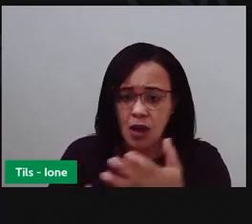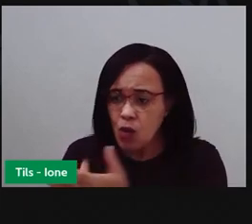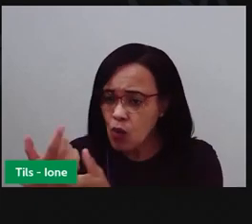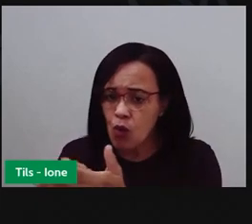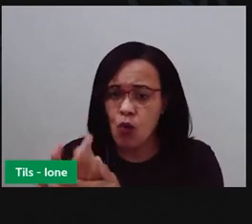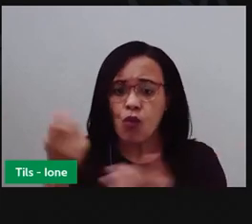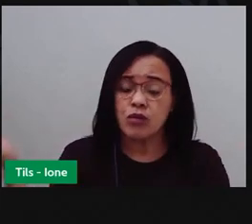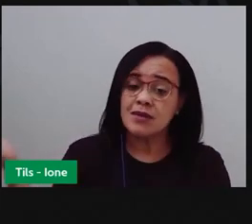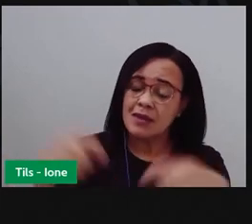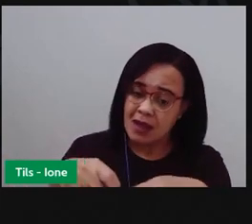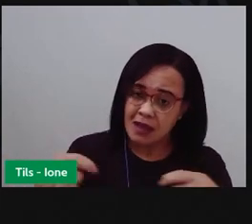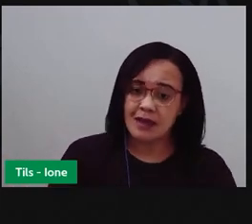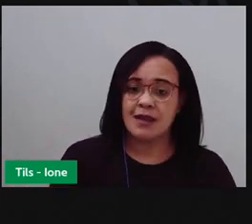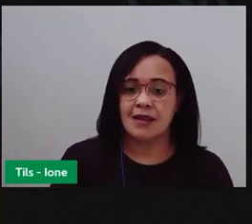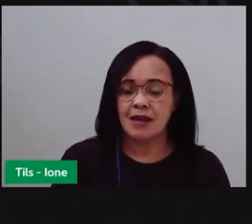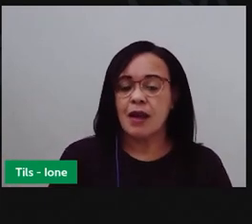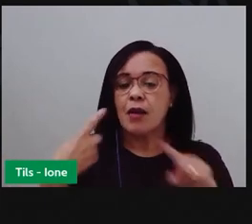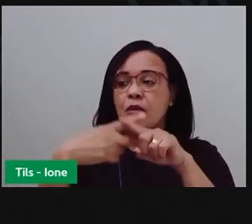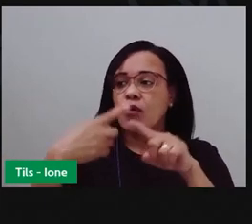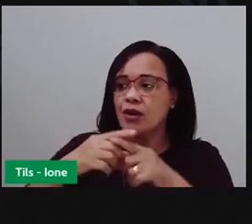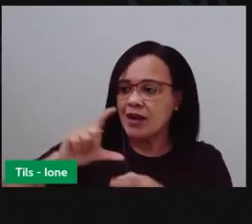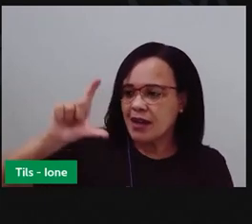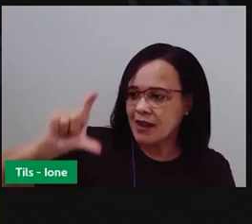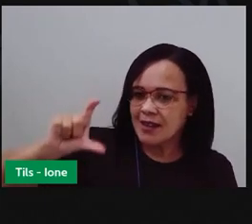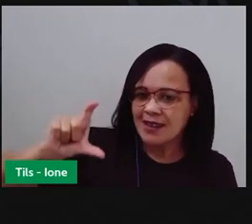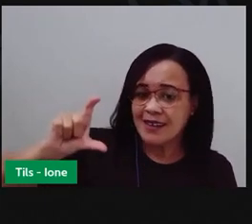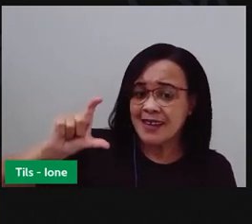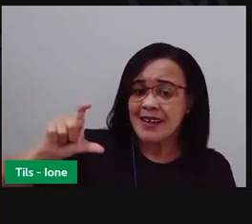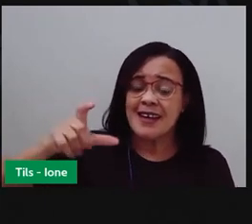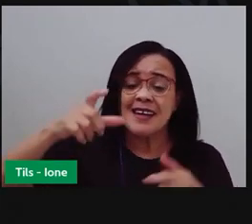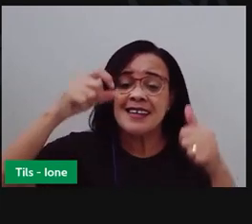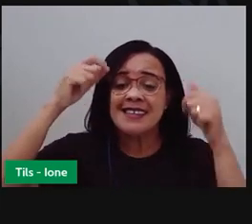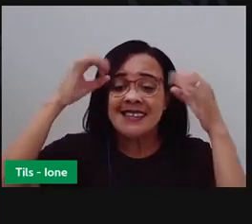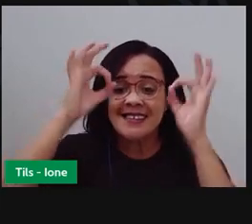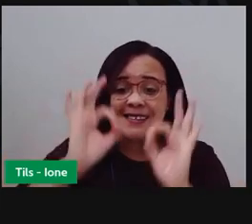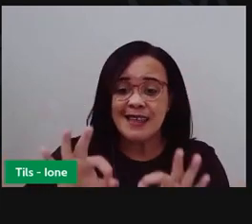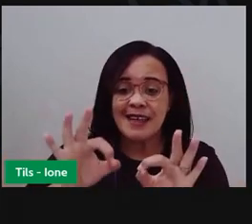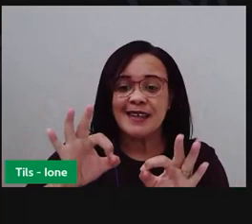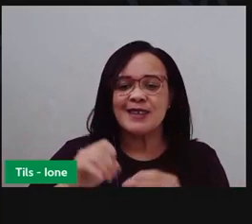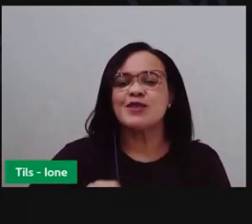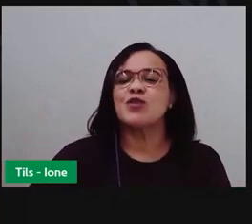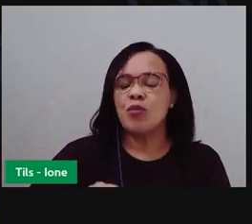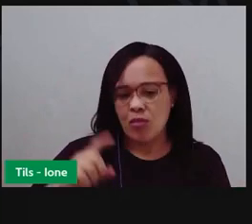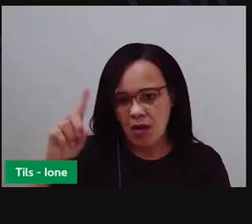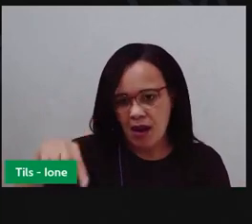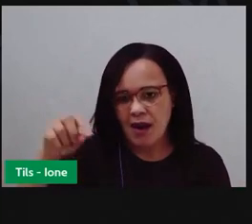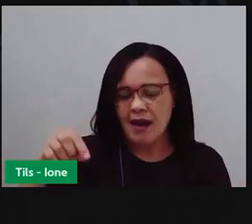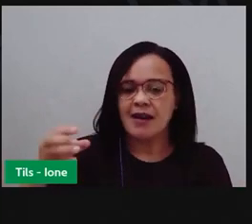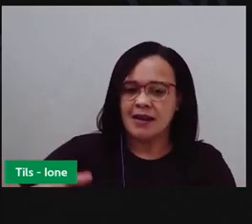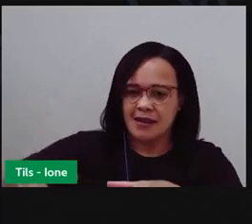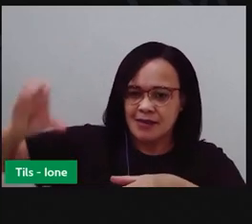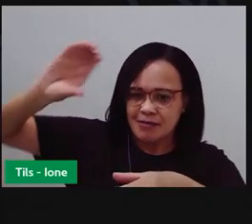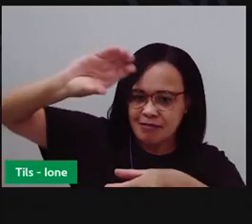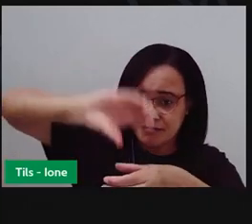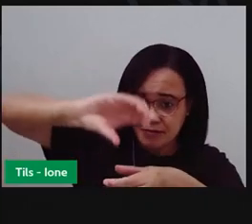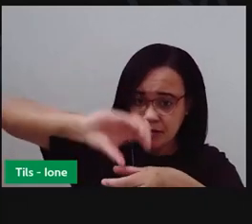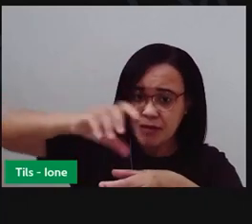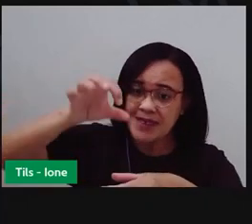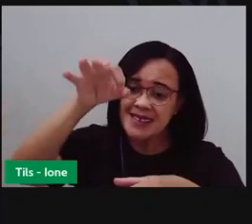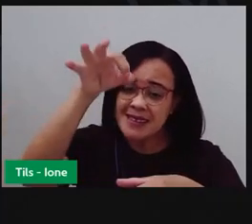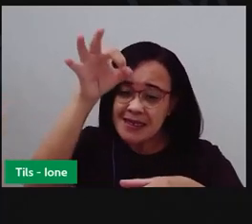as medidas de xícara, que não é uma xícara, é uma medida que dá aqui a quantidade